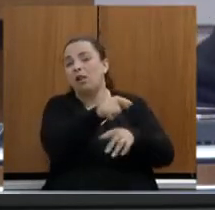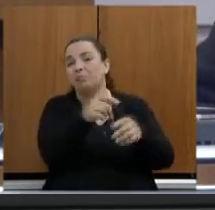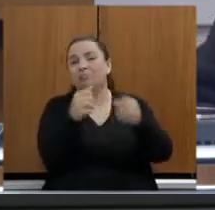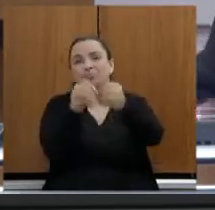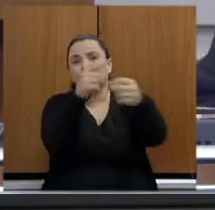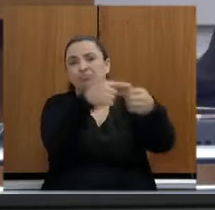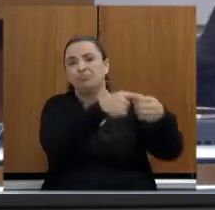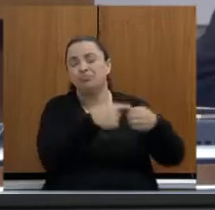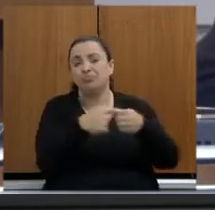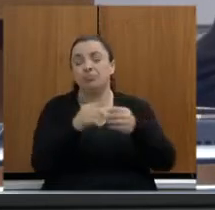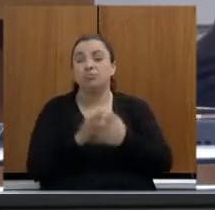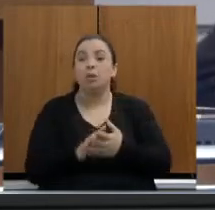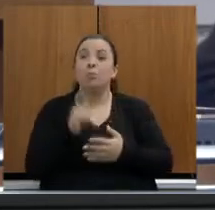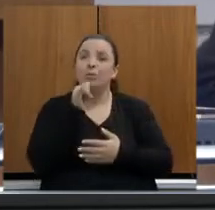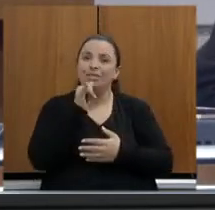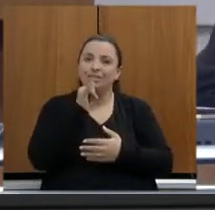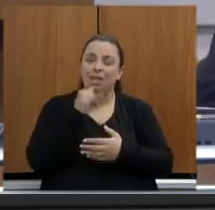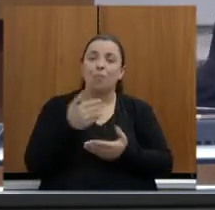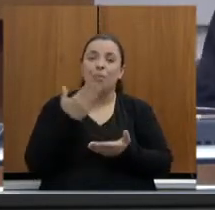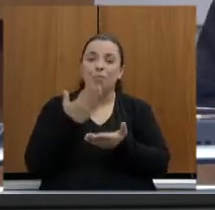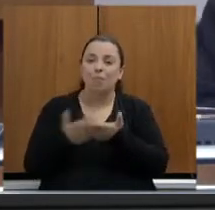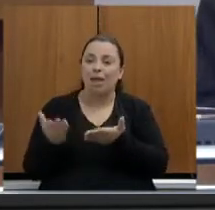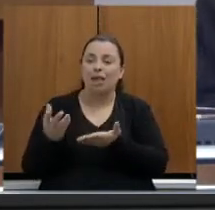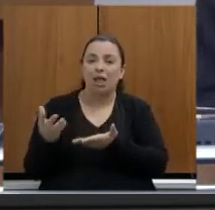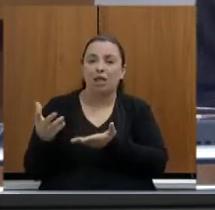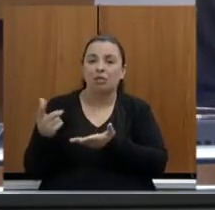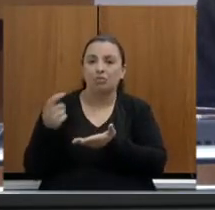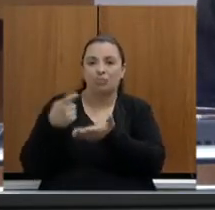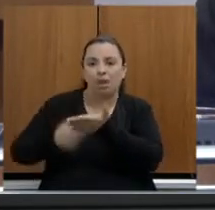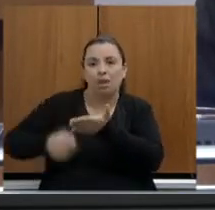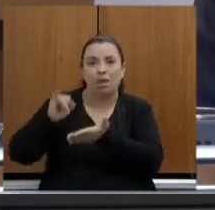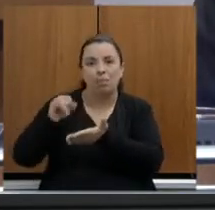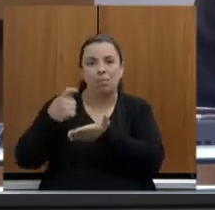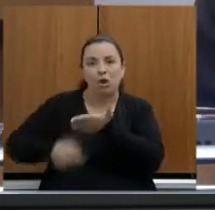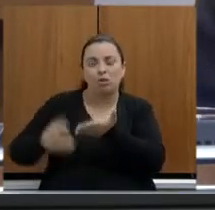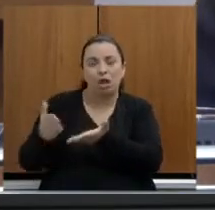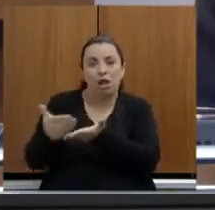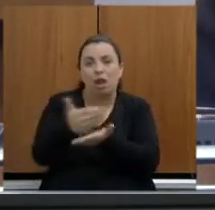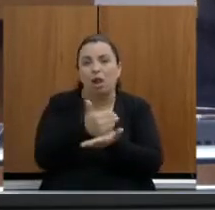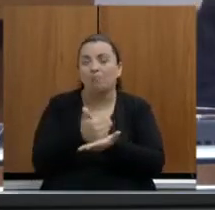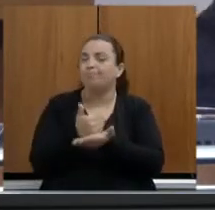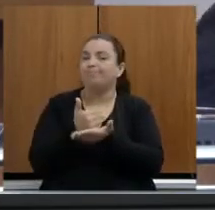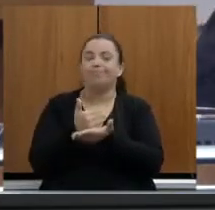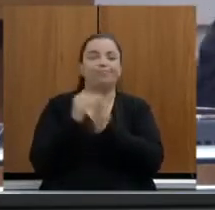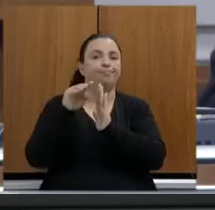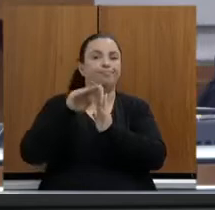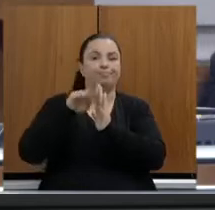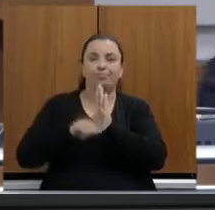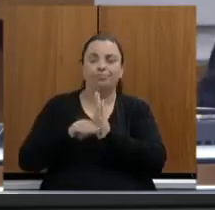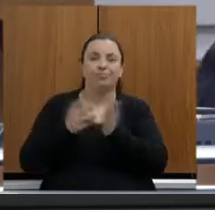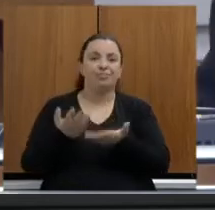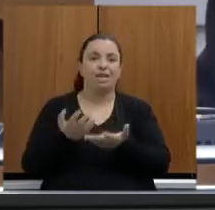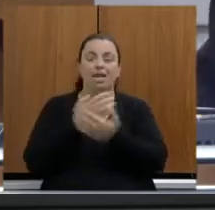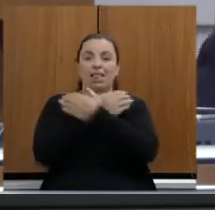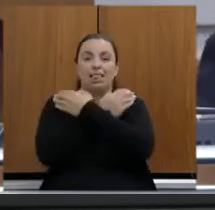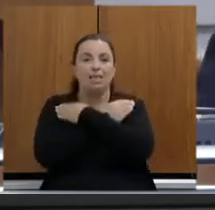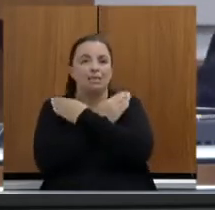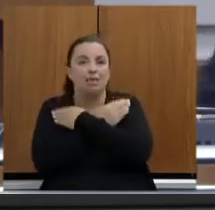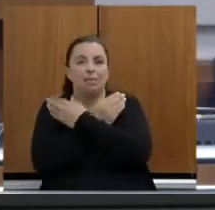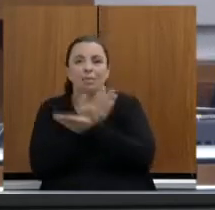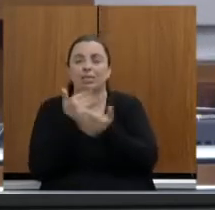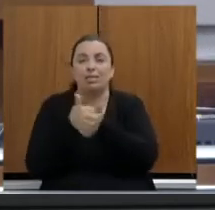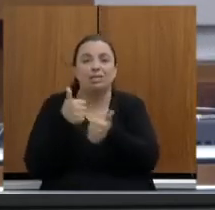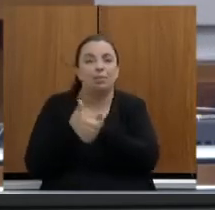impactos negativos econômicos, de uma maneira geral, gerados pelo Estado. Desemprego. Então, vamos